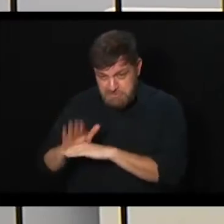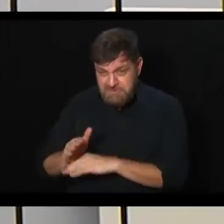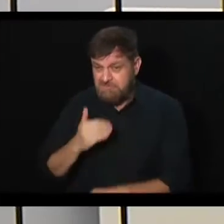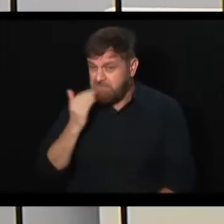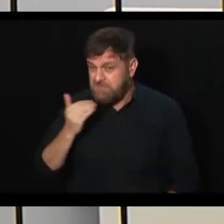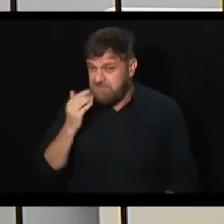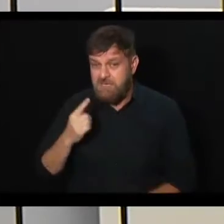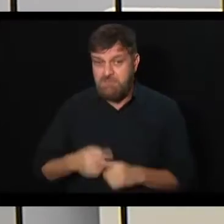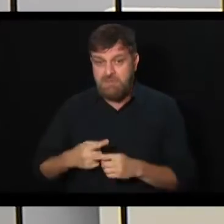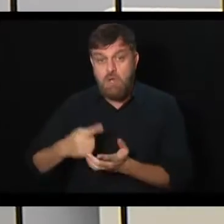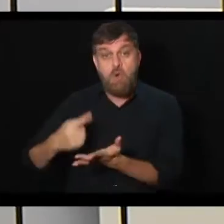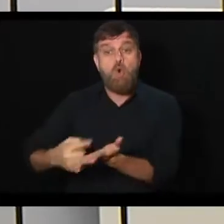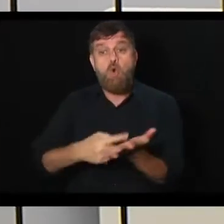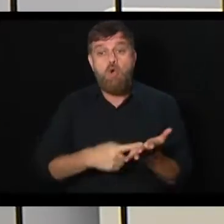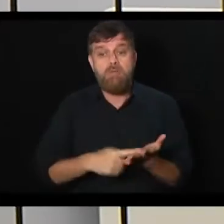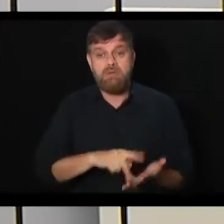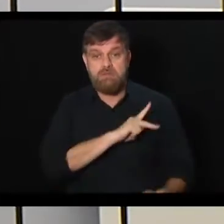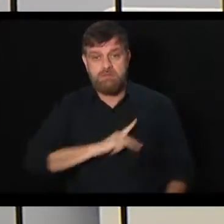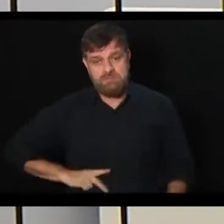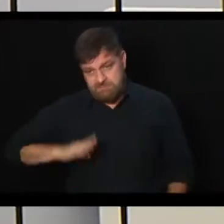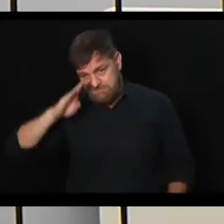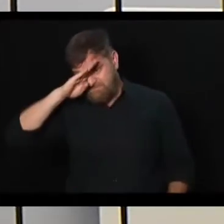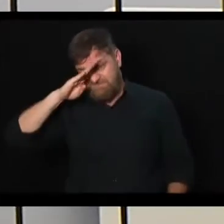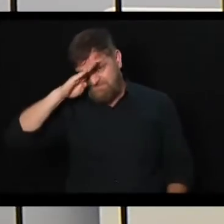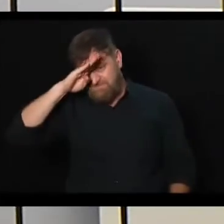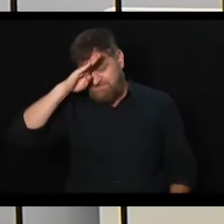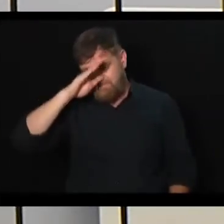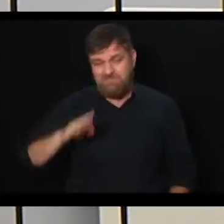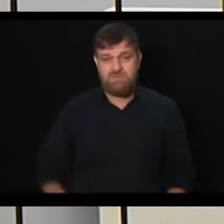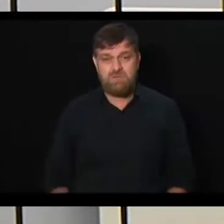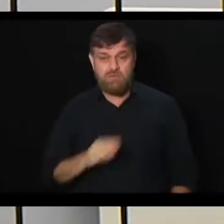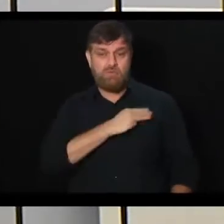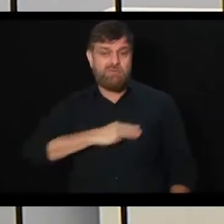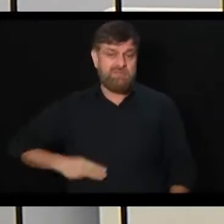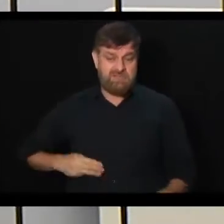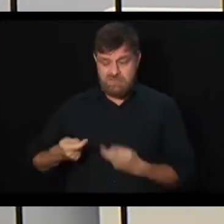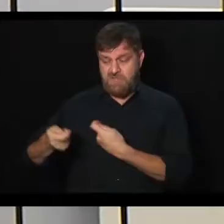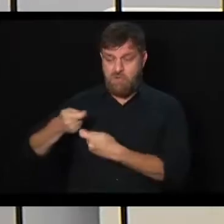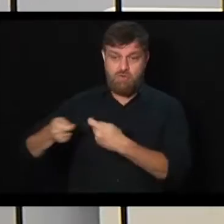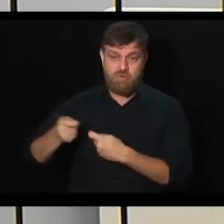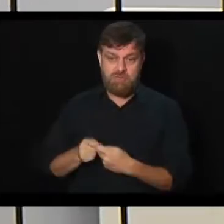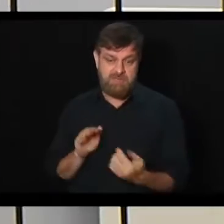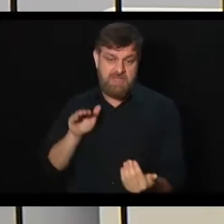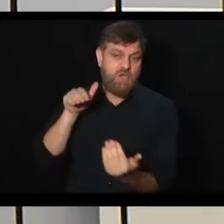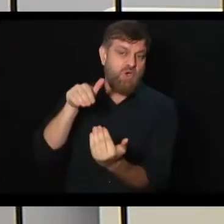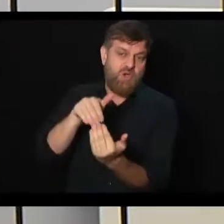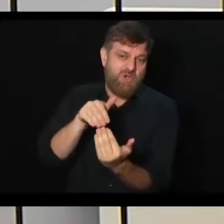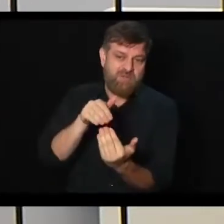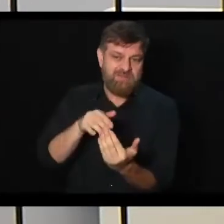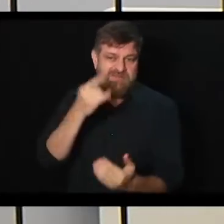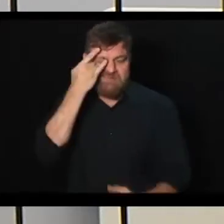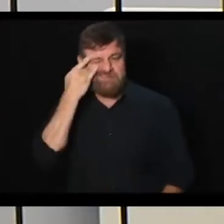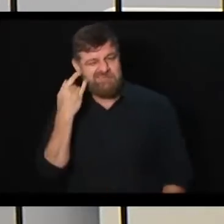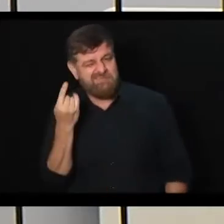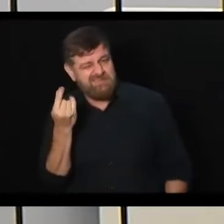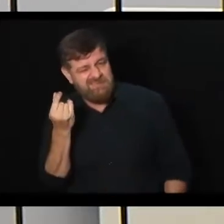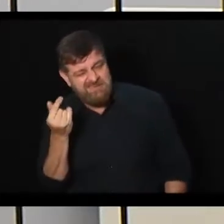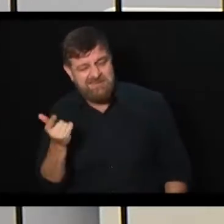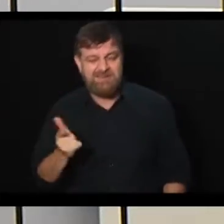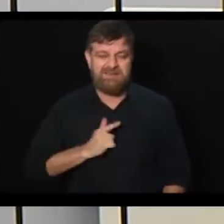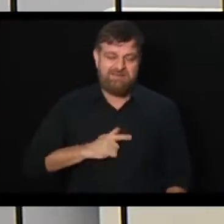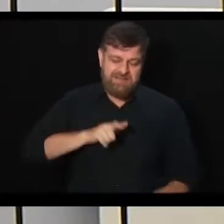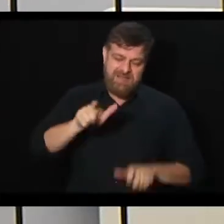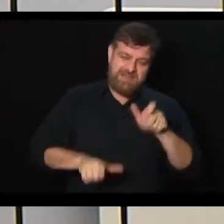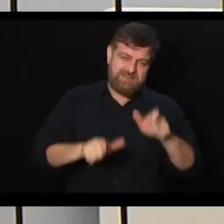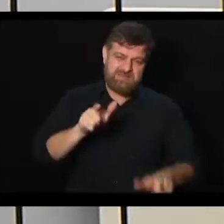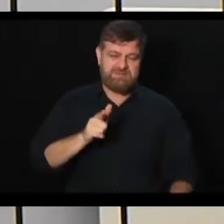compromisso do governo Bolsonaro, do Paulo Guedes, enfim, é com o sistema financeiro, é com os grandes monopólios, é